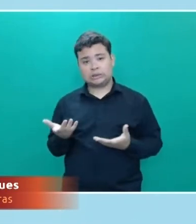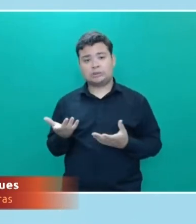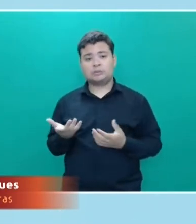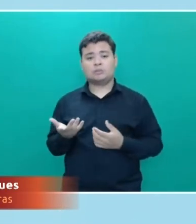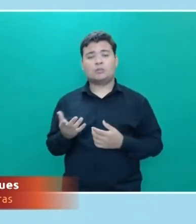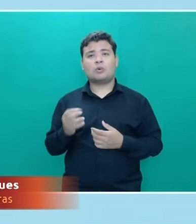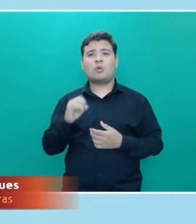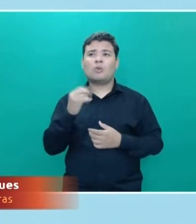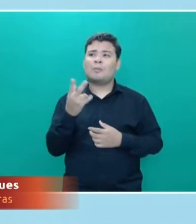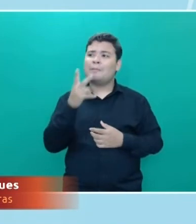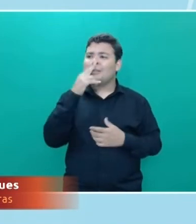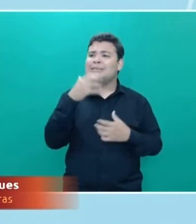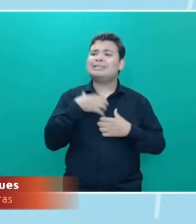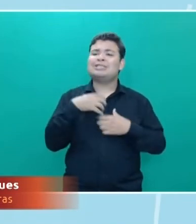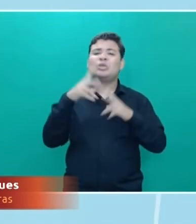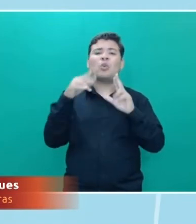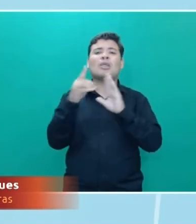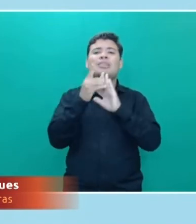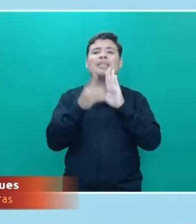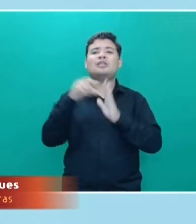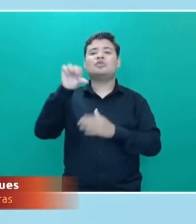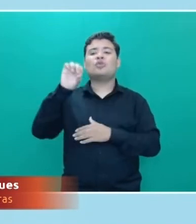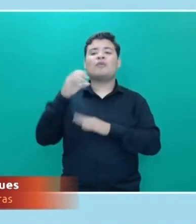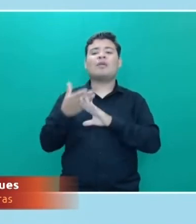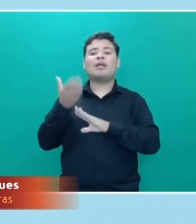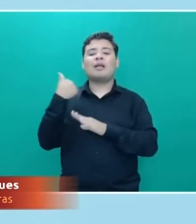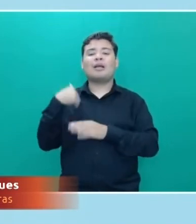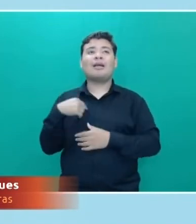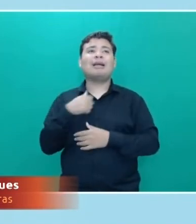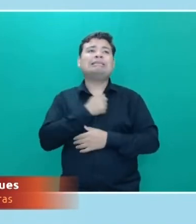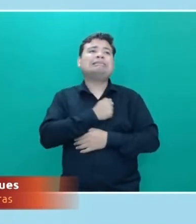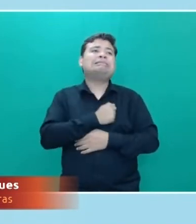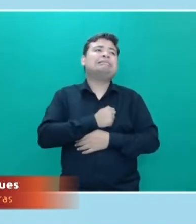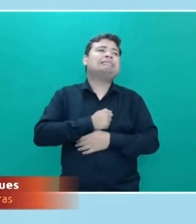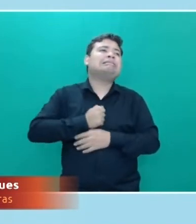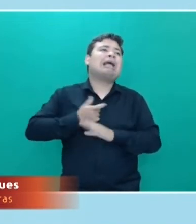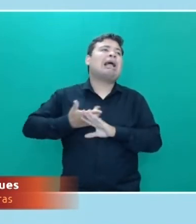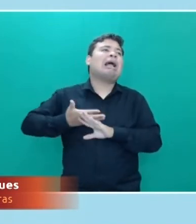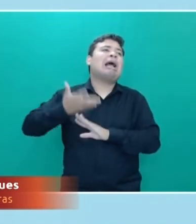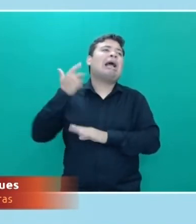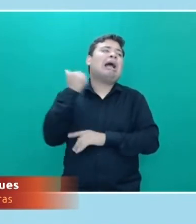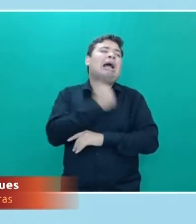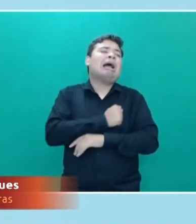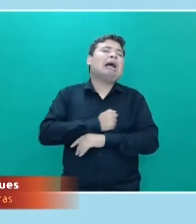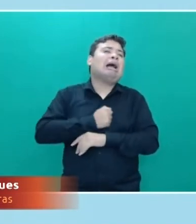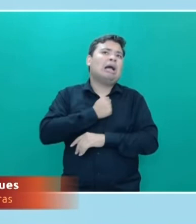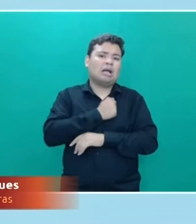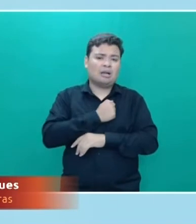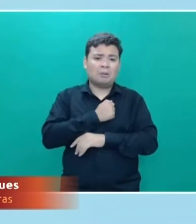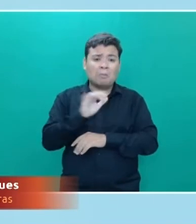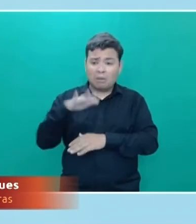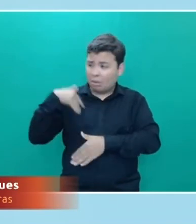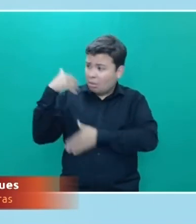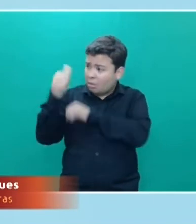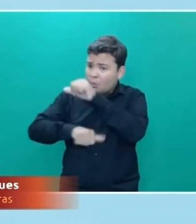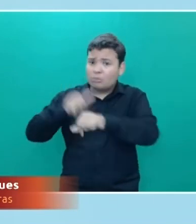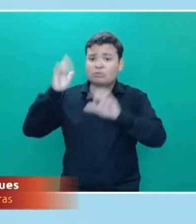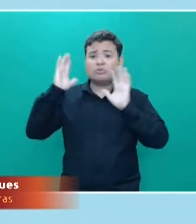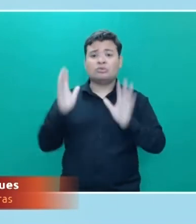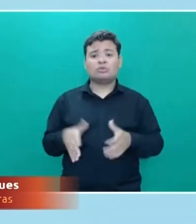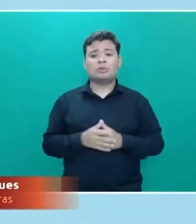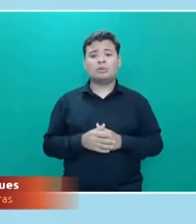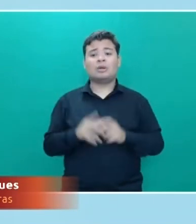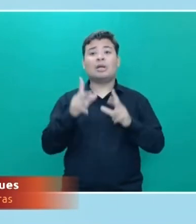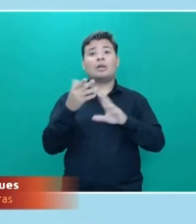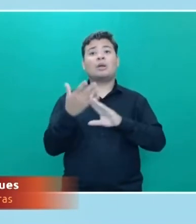nos anos 90, todo mundo muito apaixonado naquele saudosismo e tudo, e a coisa mudou, né? Antes aquela piadinha que fazia